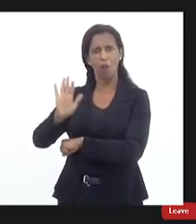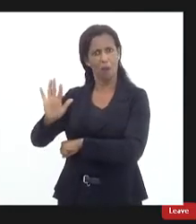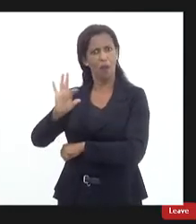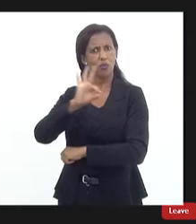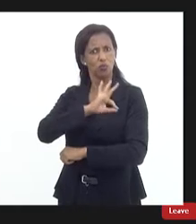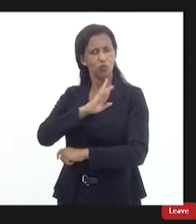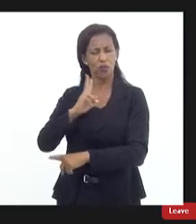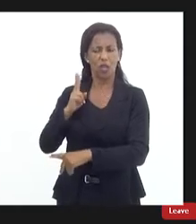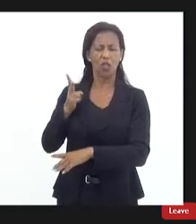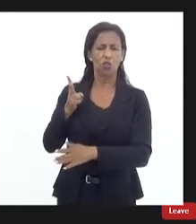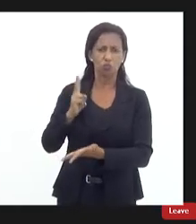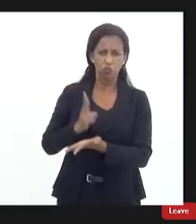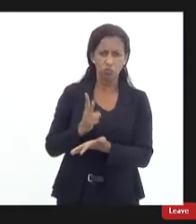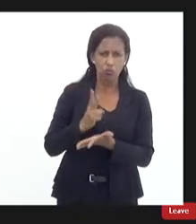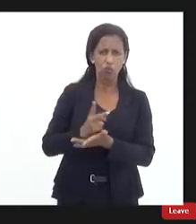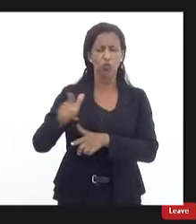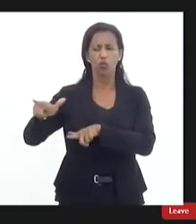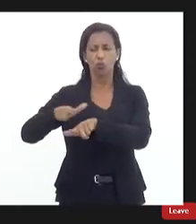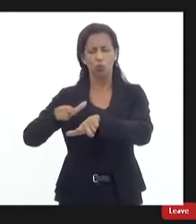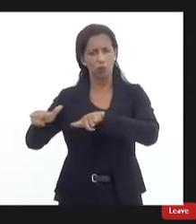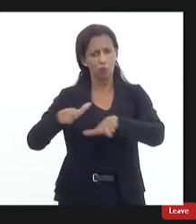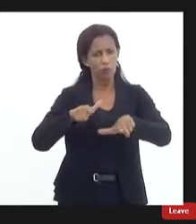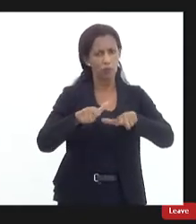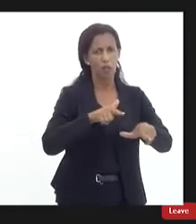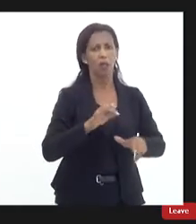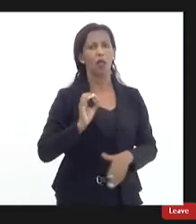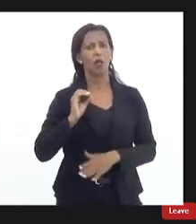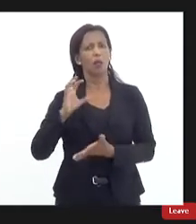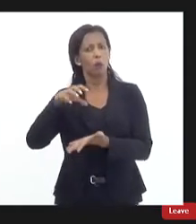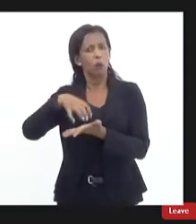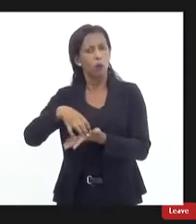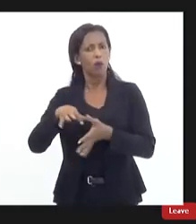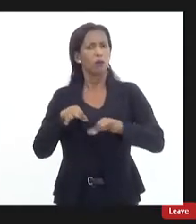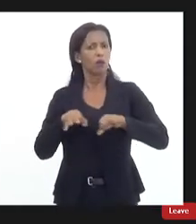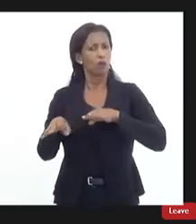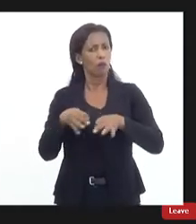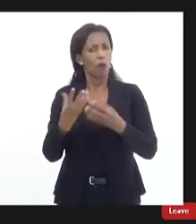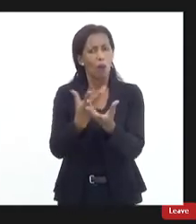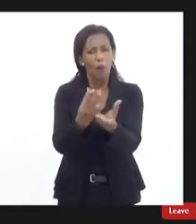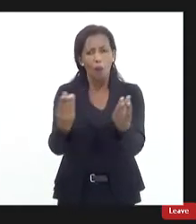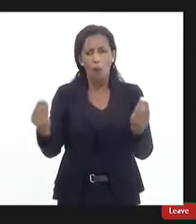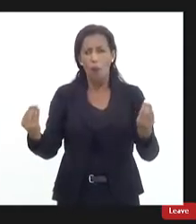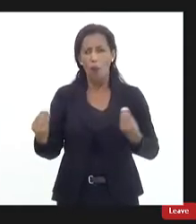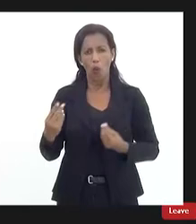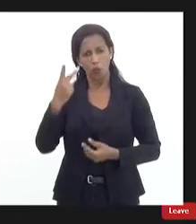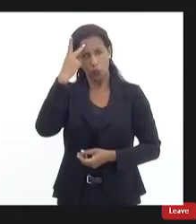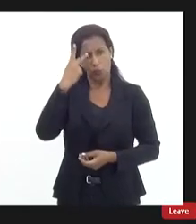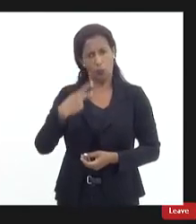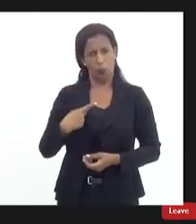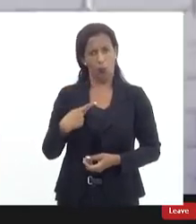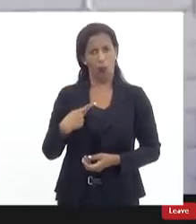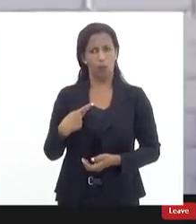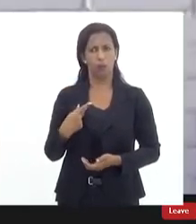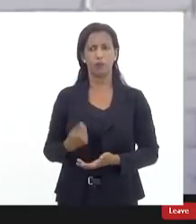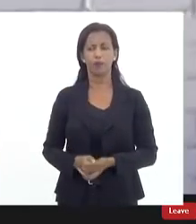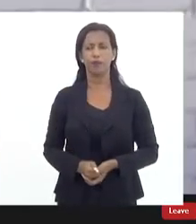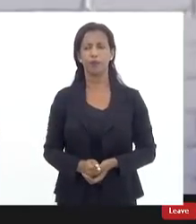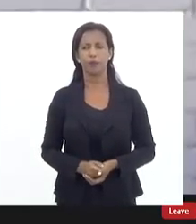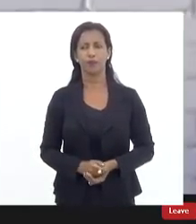mil moradores que são atendidos nesses projetos são de cunha muitos deles de cunha pessoal sim